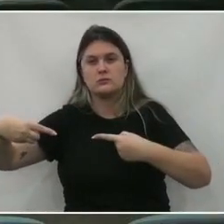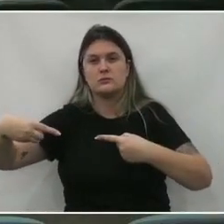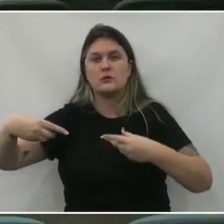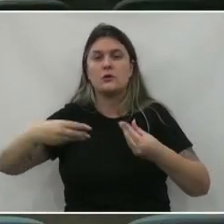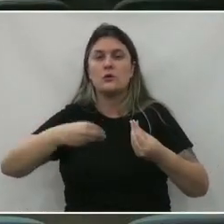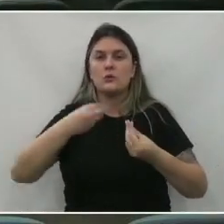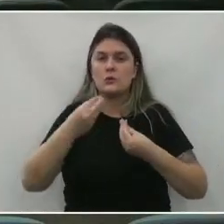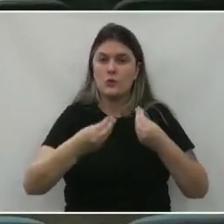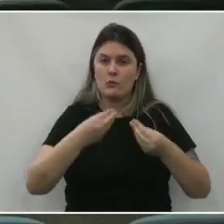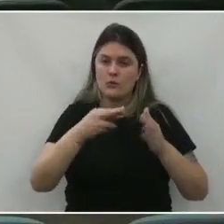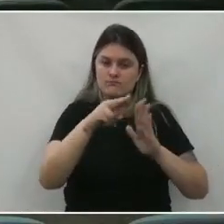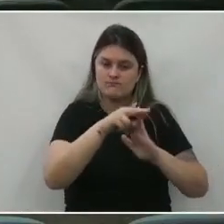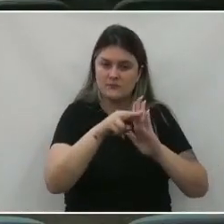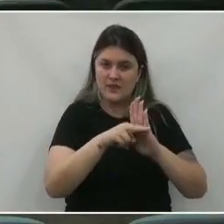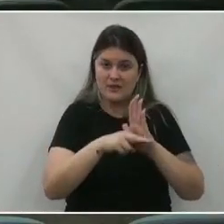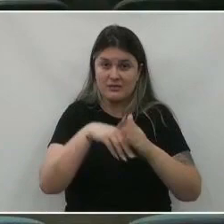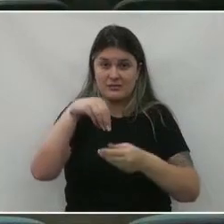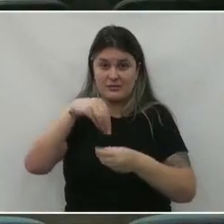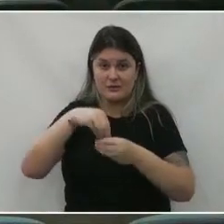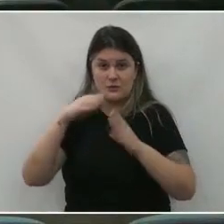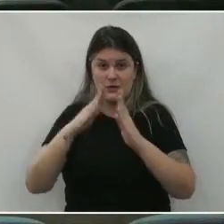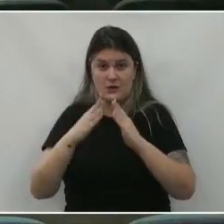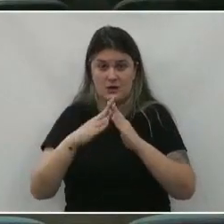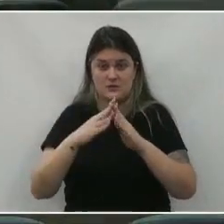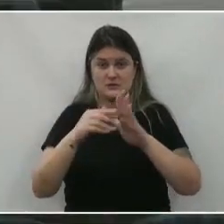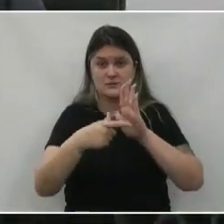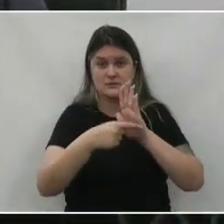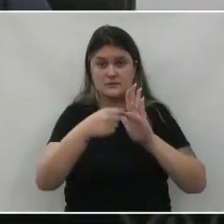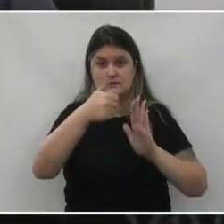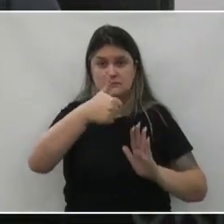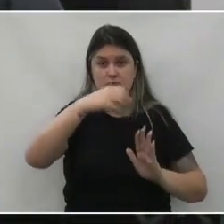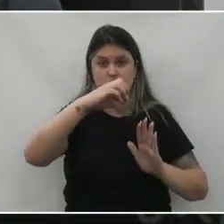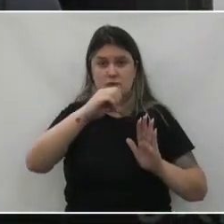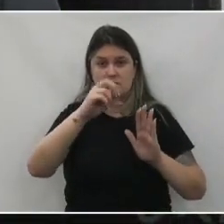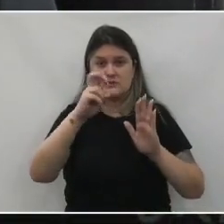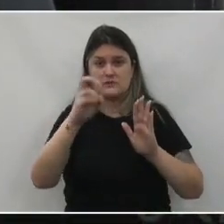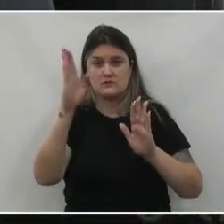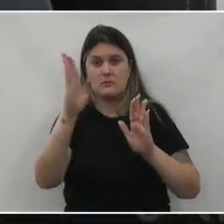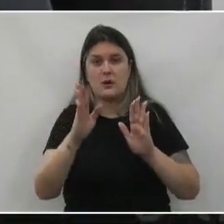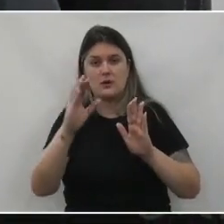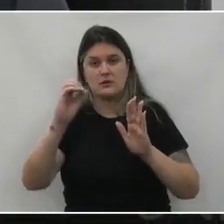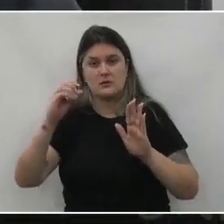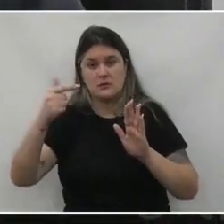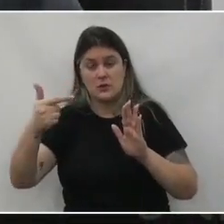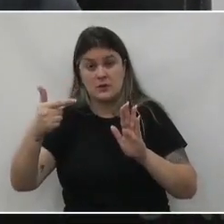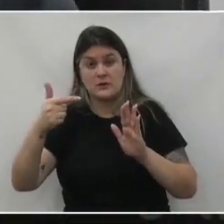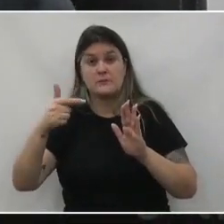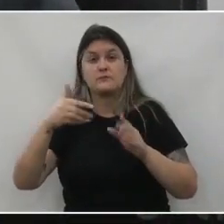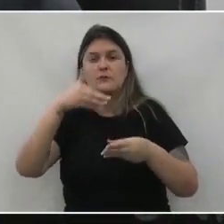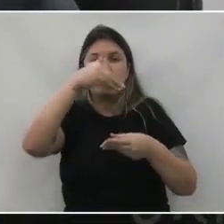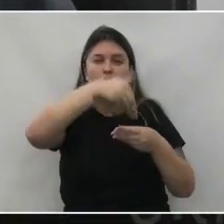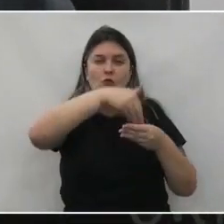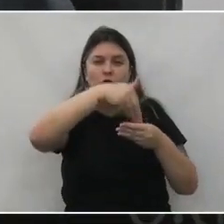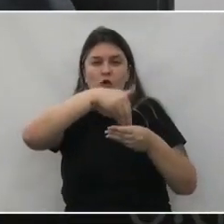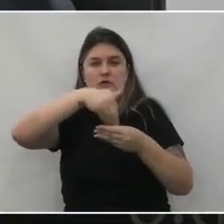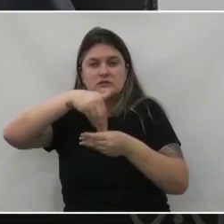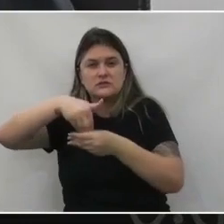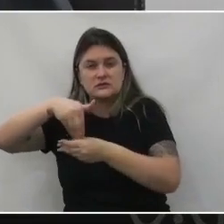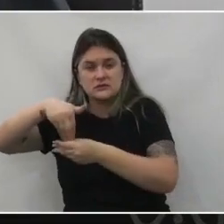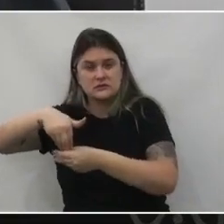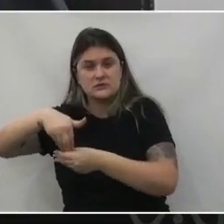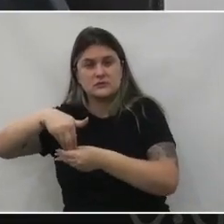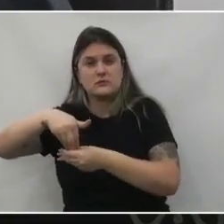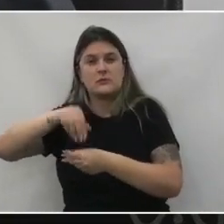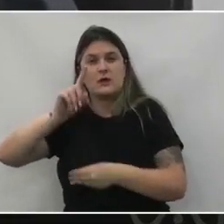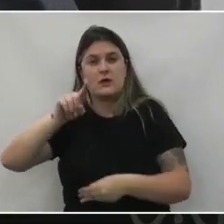conforme regimento interno artigo 195 inciso 2 a votação das contas do município se